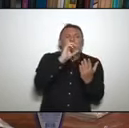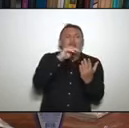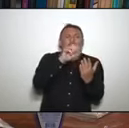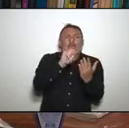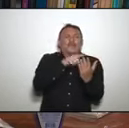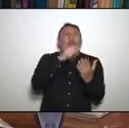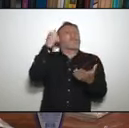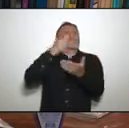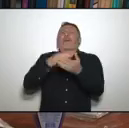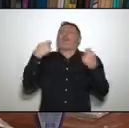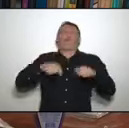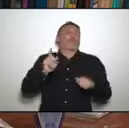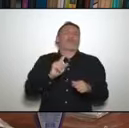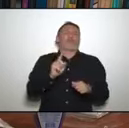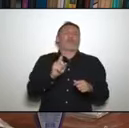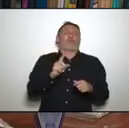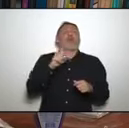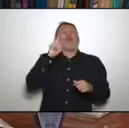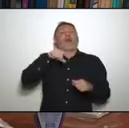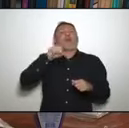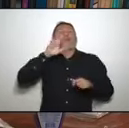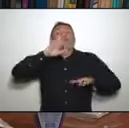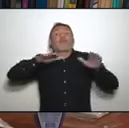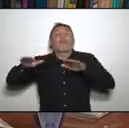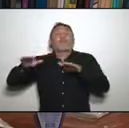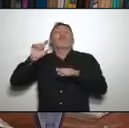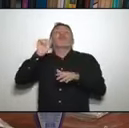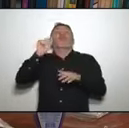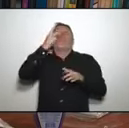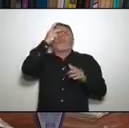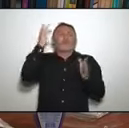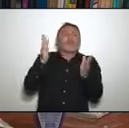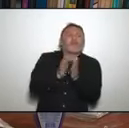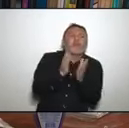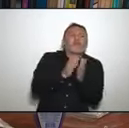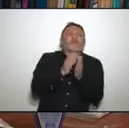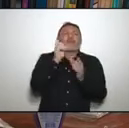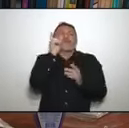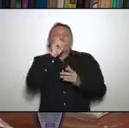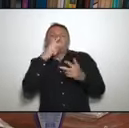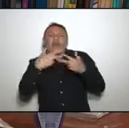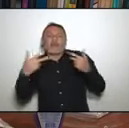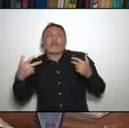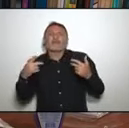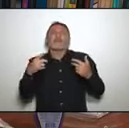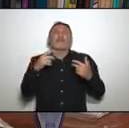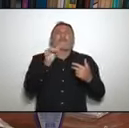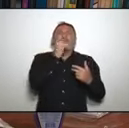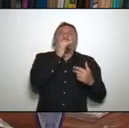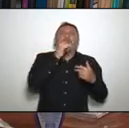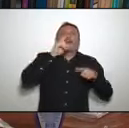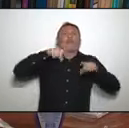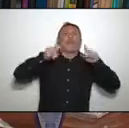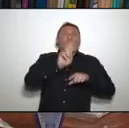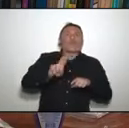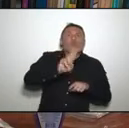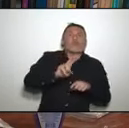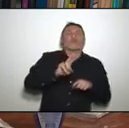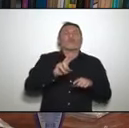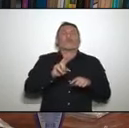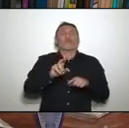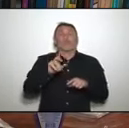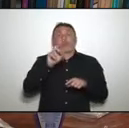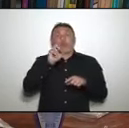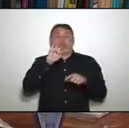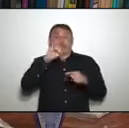com consumo de até 220 kWh. Ora, o impacto para nós é de 3 milhões de